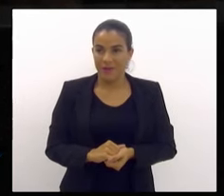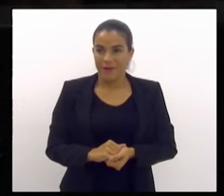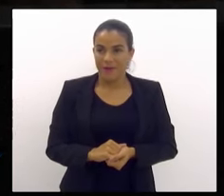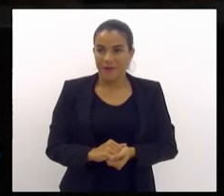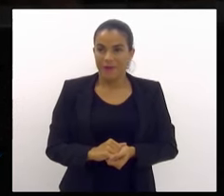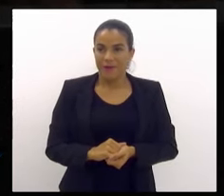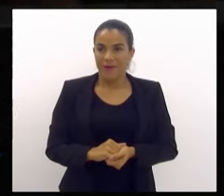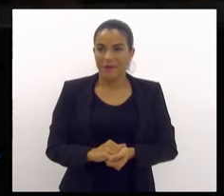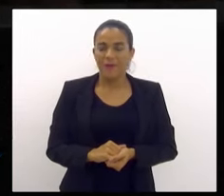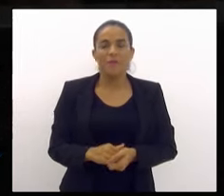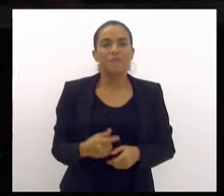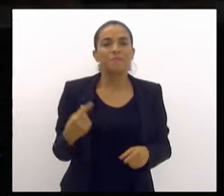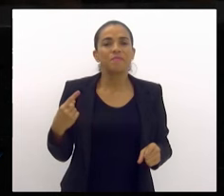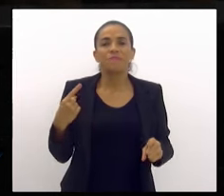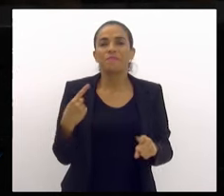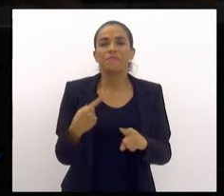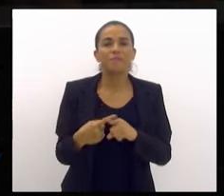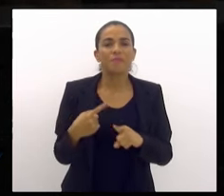E por que